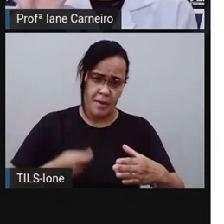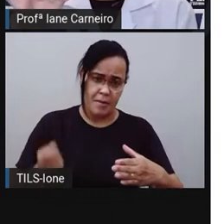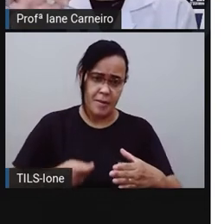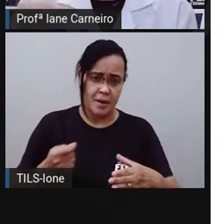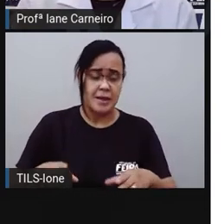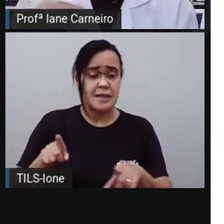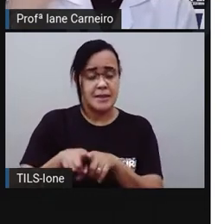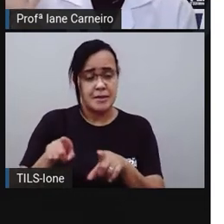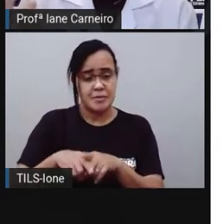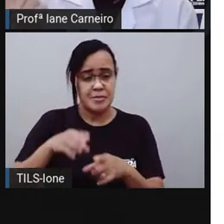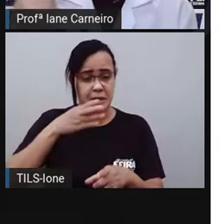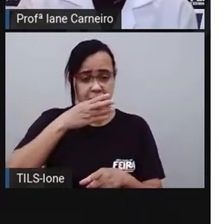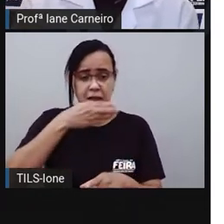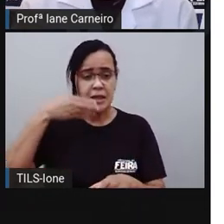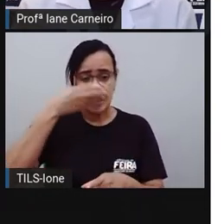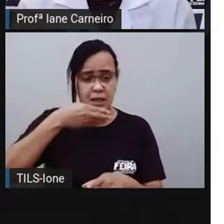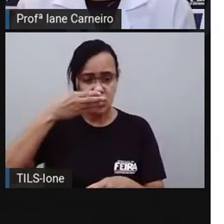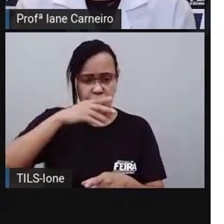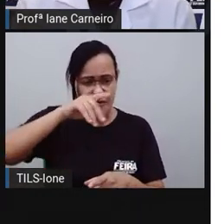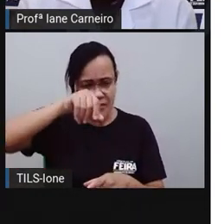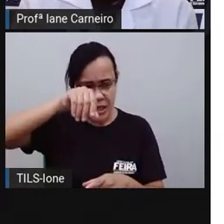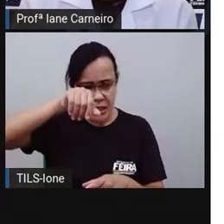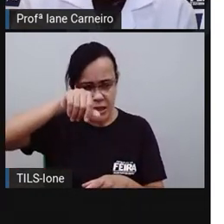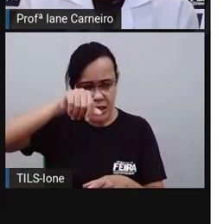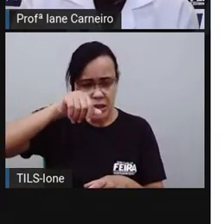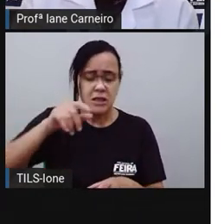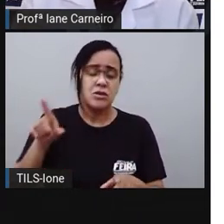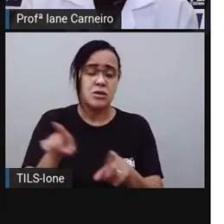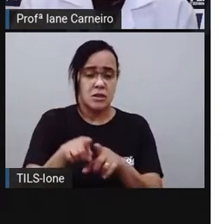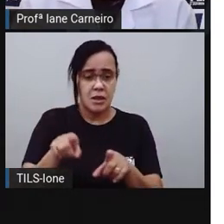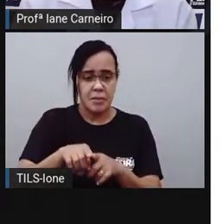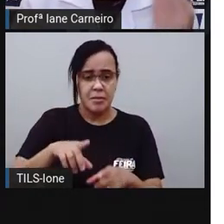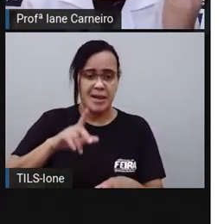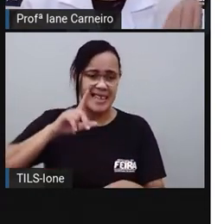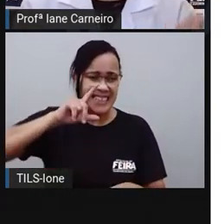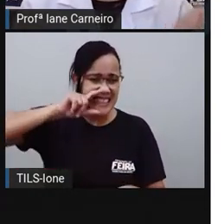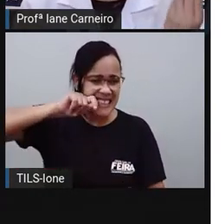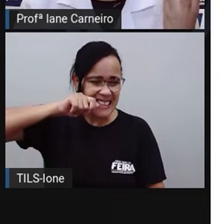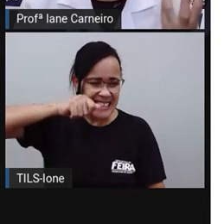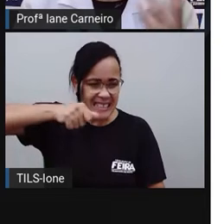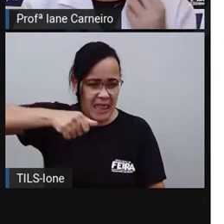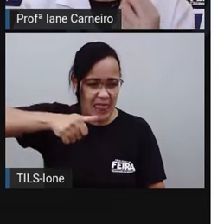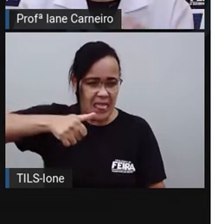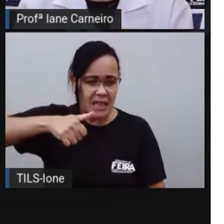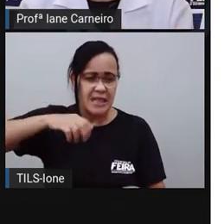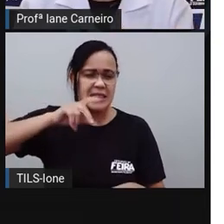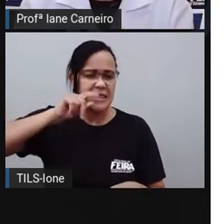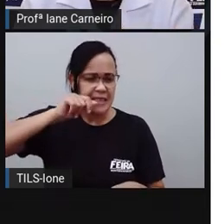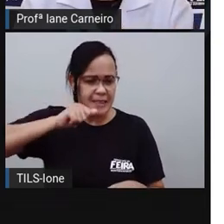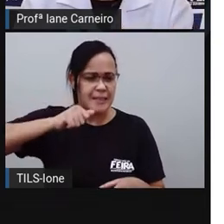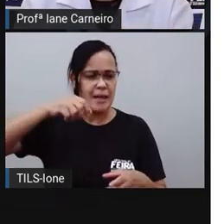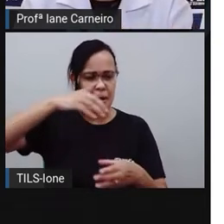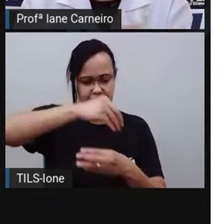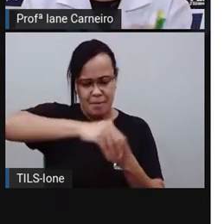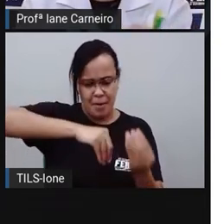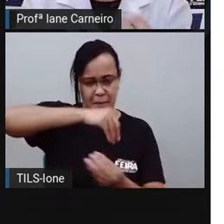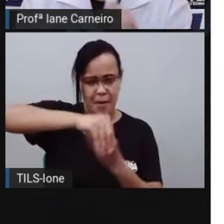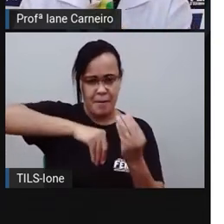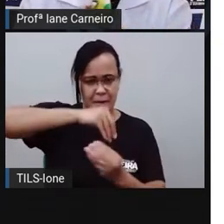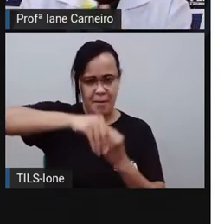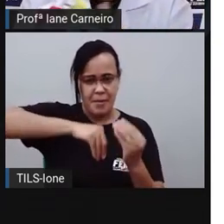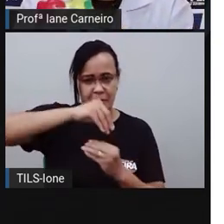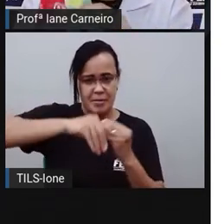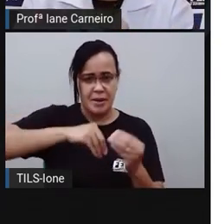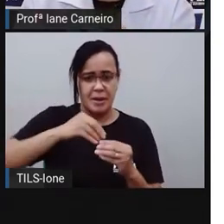bem fininho. E gotas de limão, né? Pra você... Pra deixar um sabor bem azedinho, assim, gostoso. Além disso,